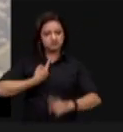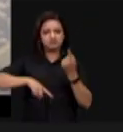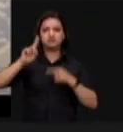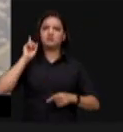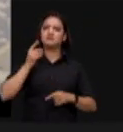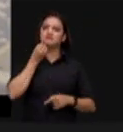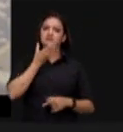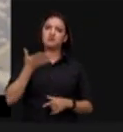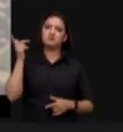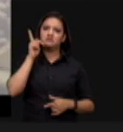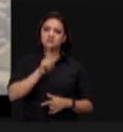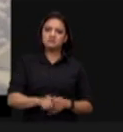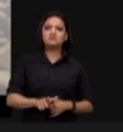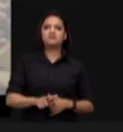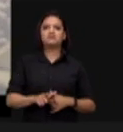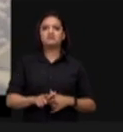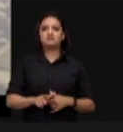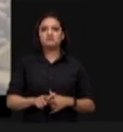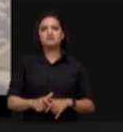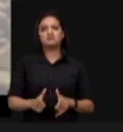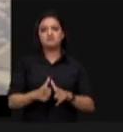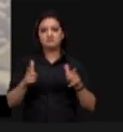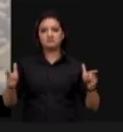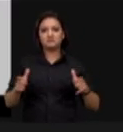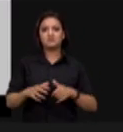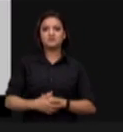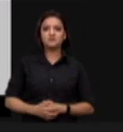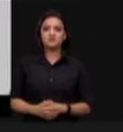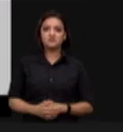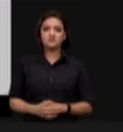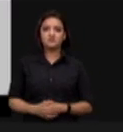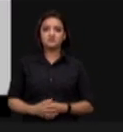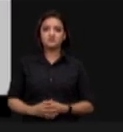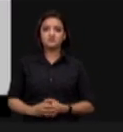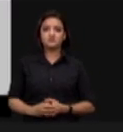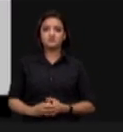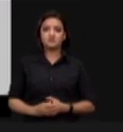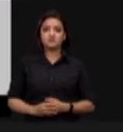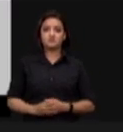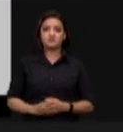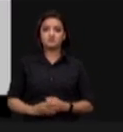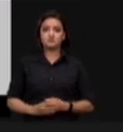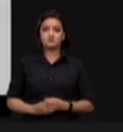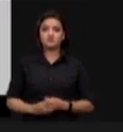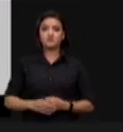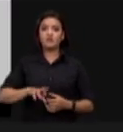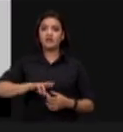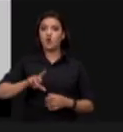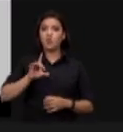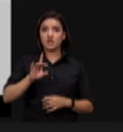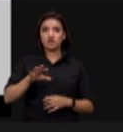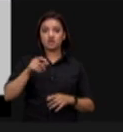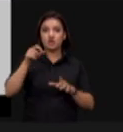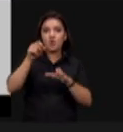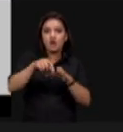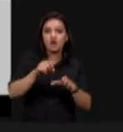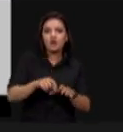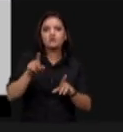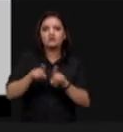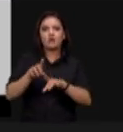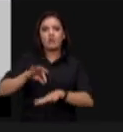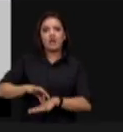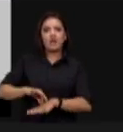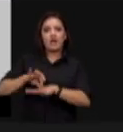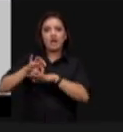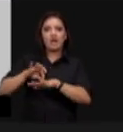para abrir o cerrado com produtividade. O próximo slide, por favor, mostra que não é só com grãos, também com carnes. Tivemos a grância muito